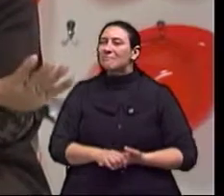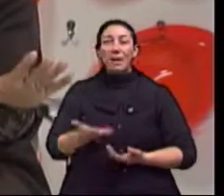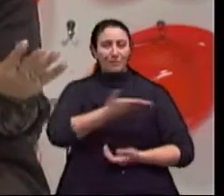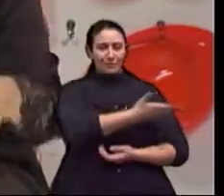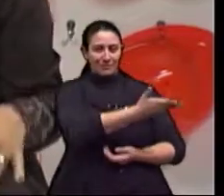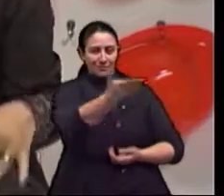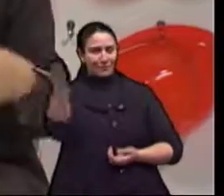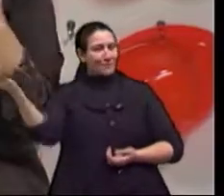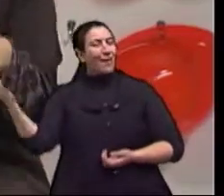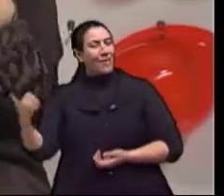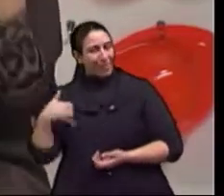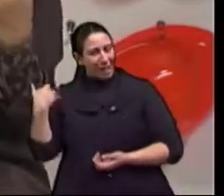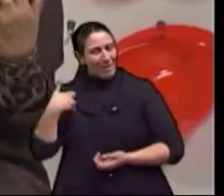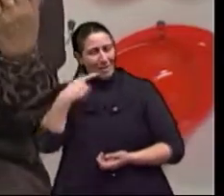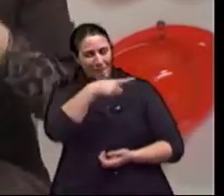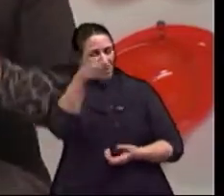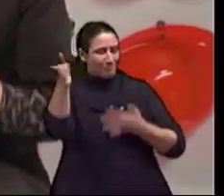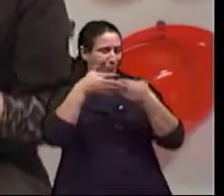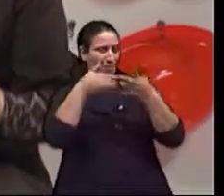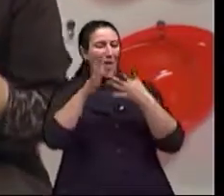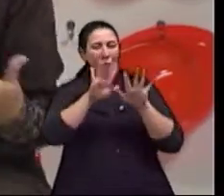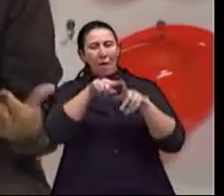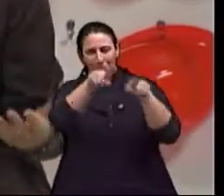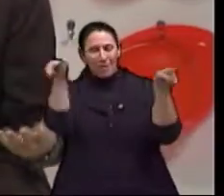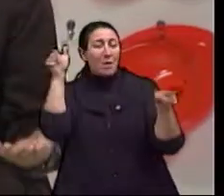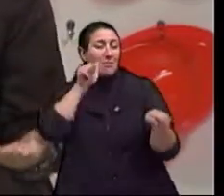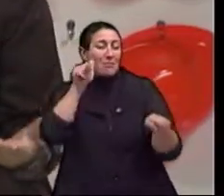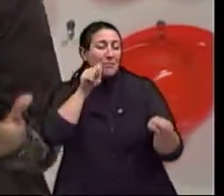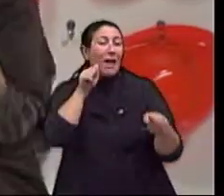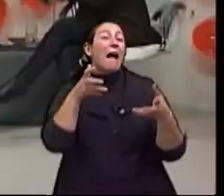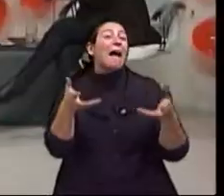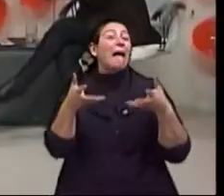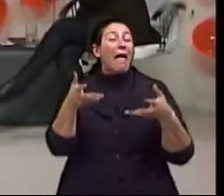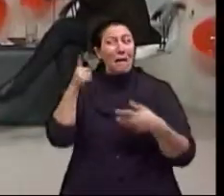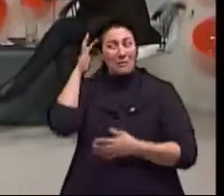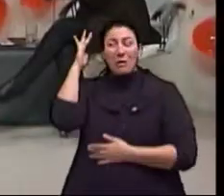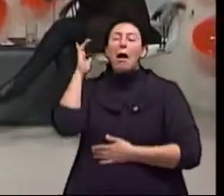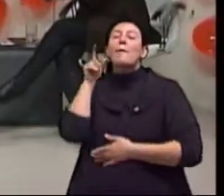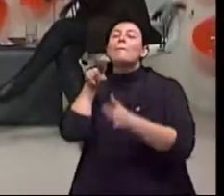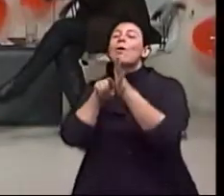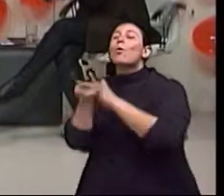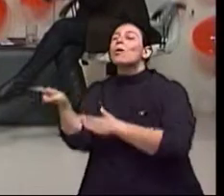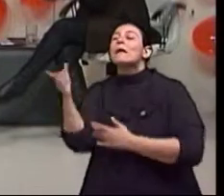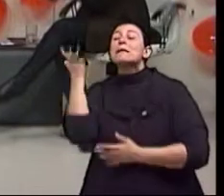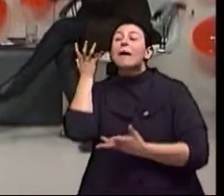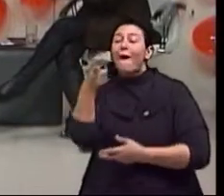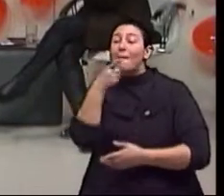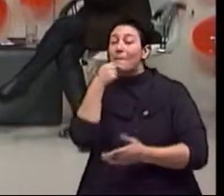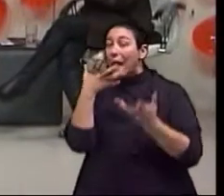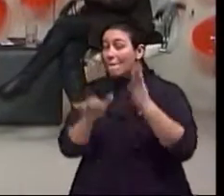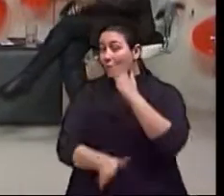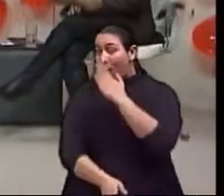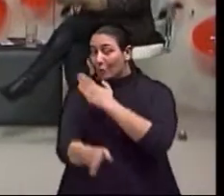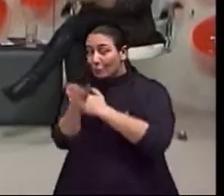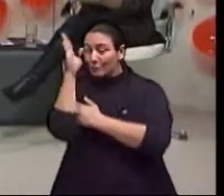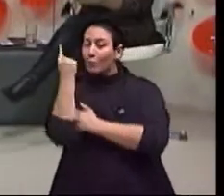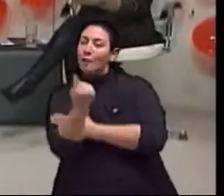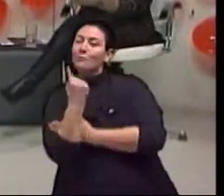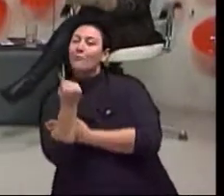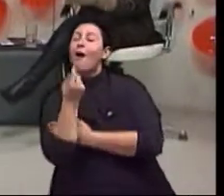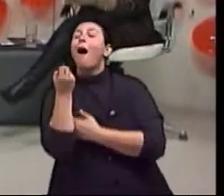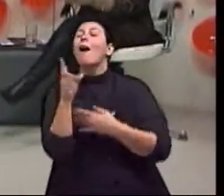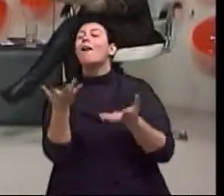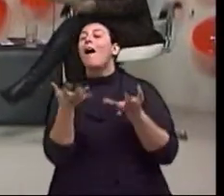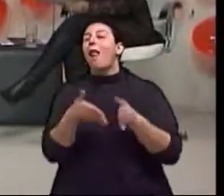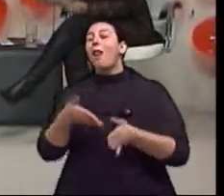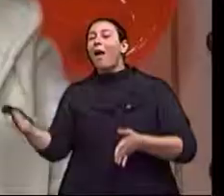as idades, tá? Eles falam em viajar acompanhado ou sozinho? Ah, queriam essa pergunta, né? Isso não aparece, né?